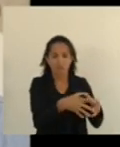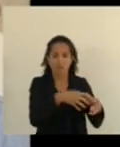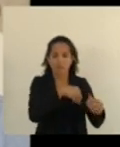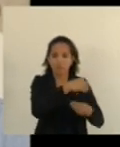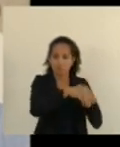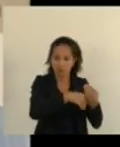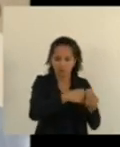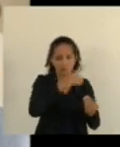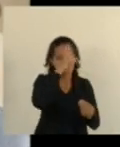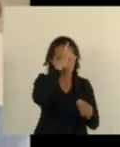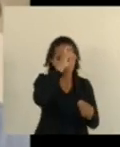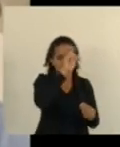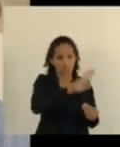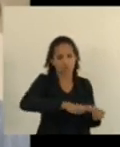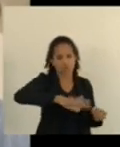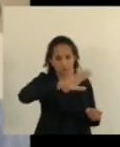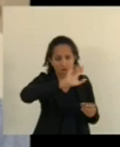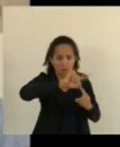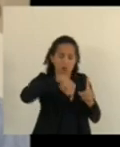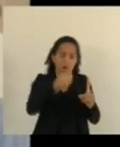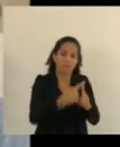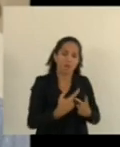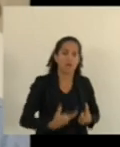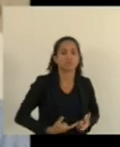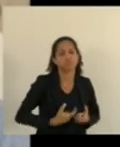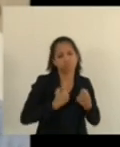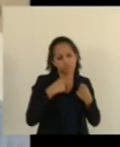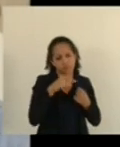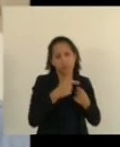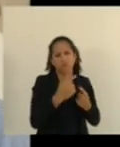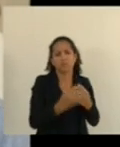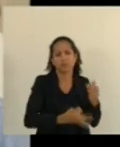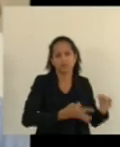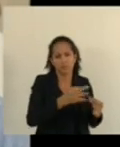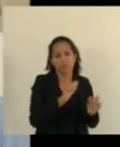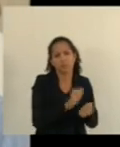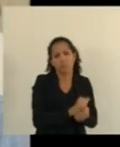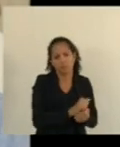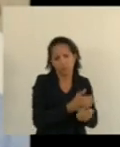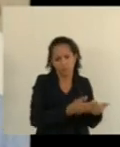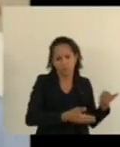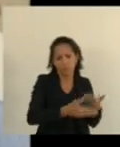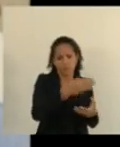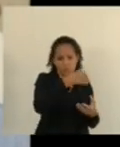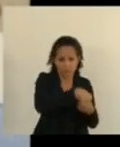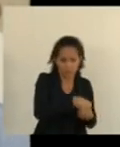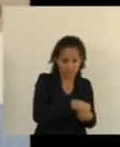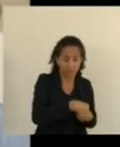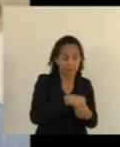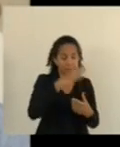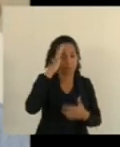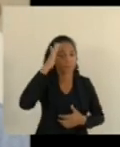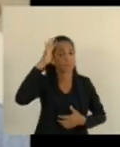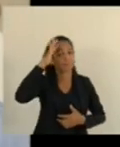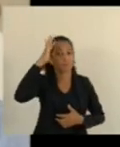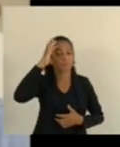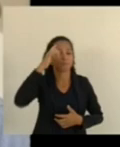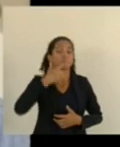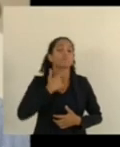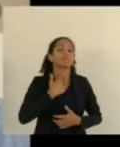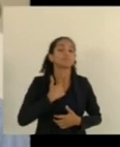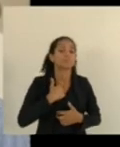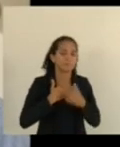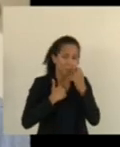mas é um hospital que tem todos os tratamentos ali em conjunto e o sonho ainda